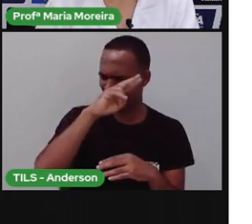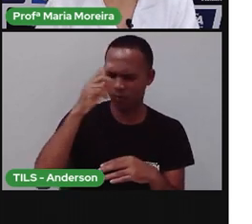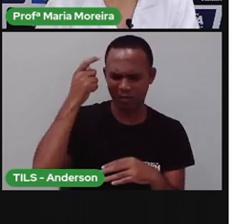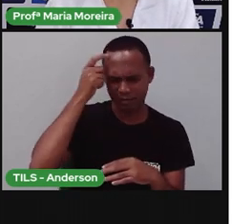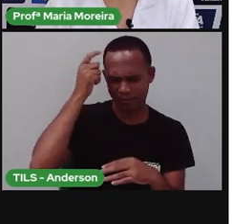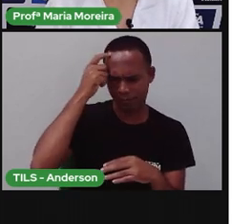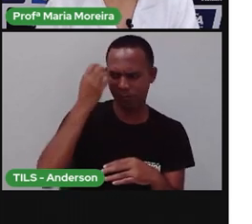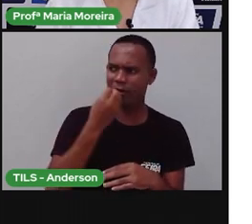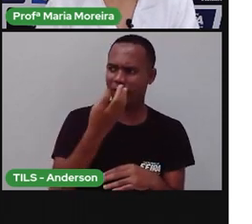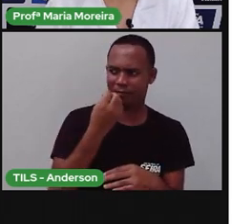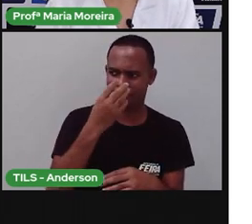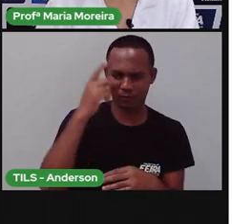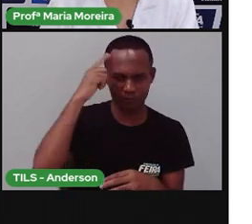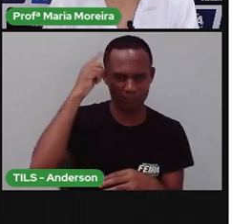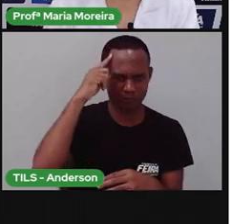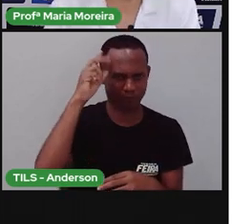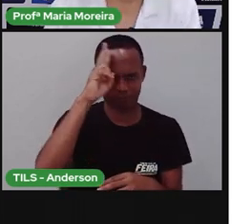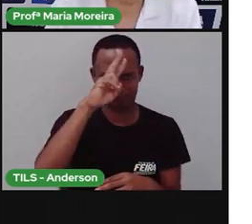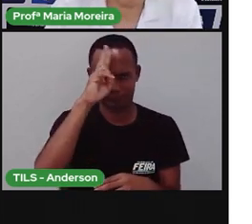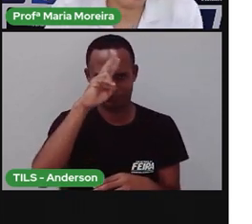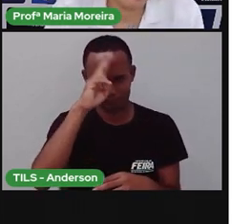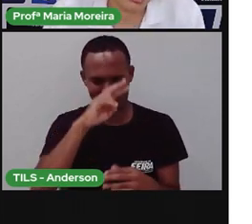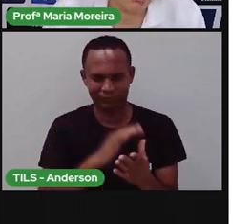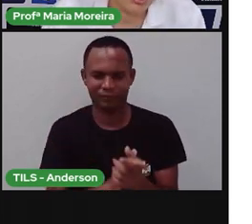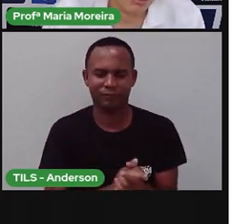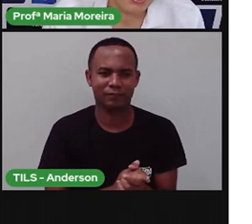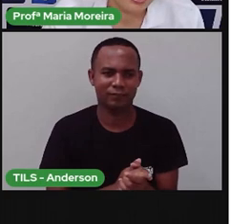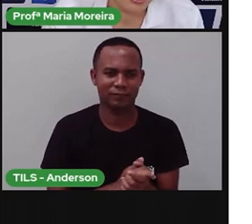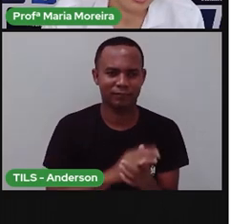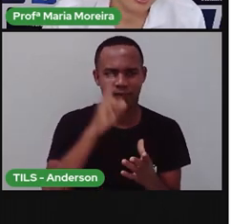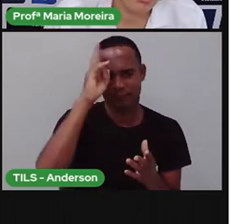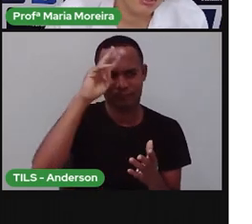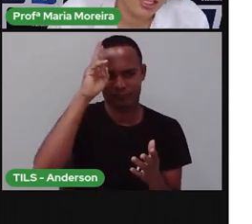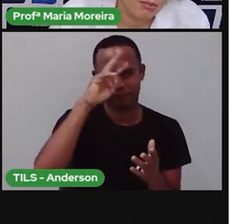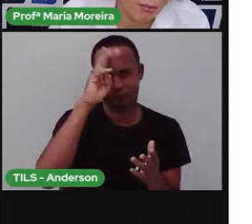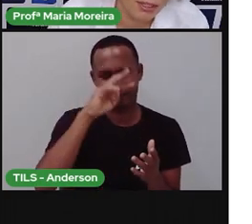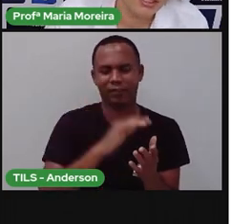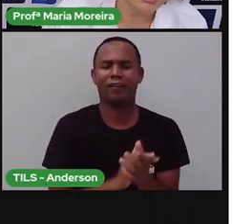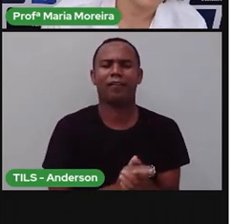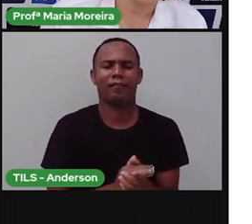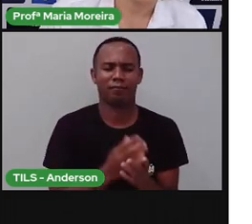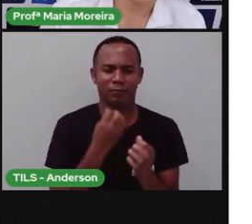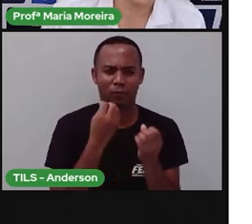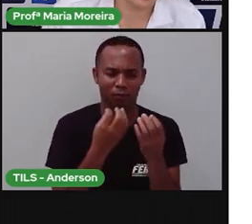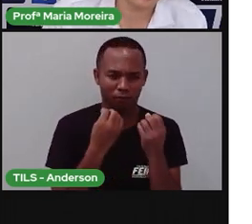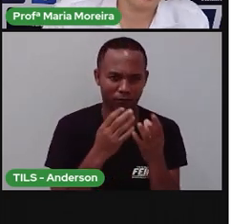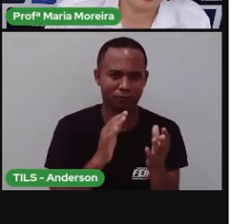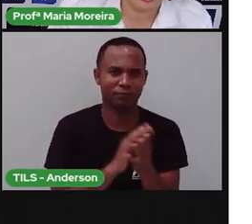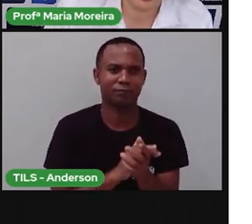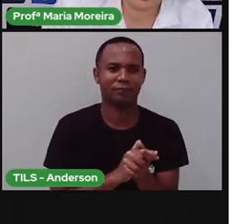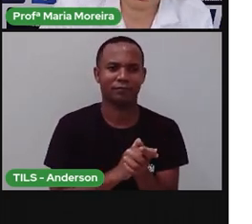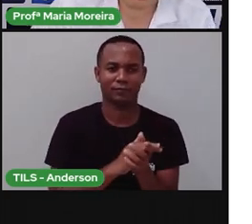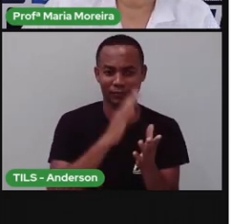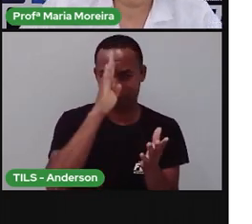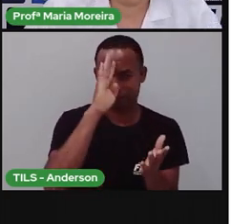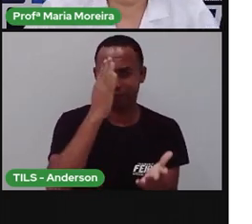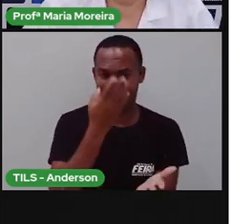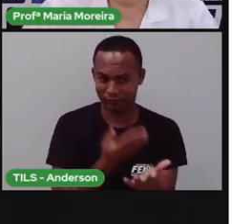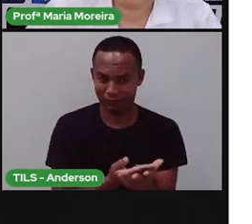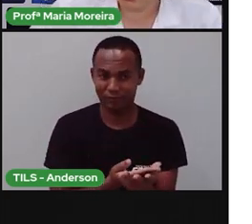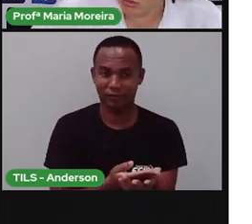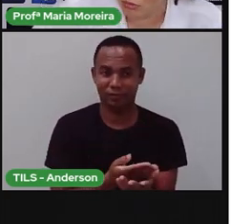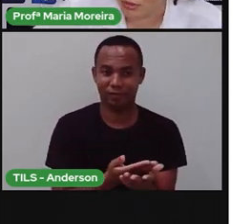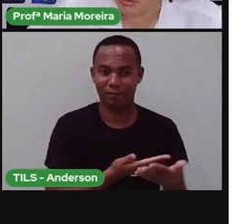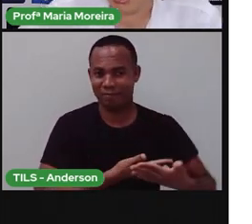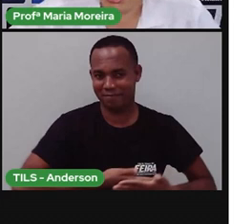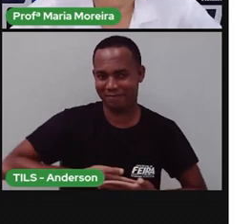Mais? A memória de Anderson é boa. Ele diz que ele consegue pensar aí até quando ele era um bebê. Vocês acreditam? Será que Anderson lembra de quando ele